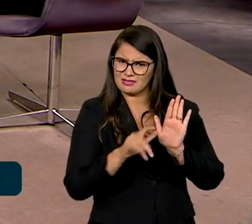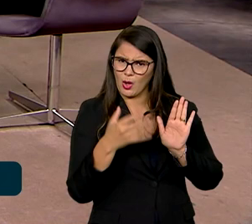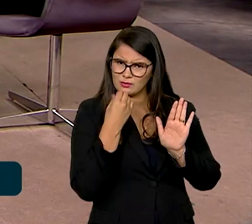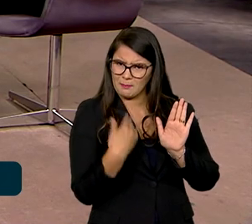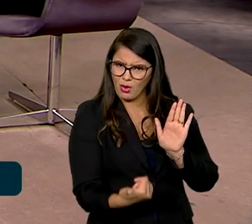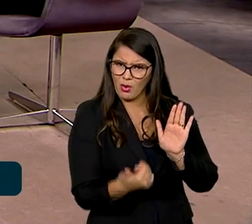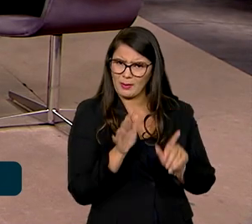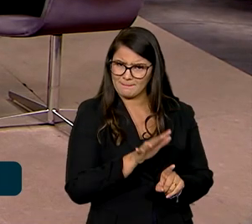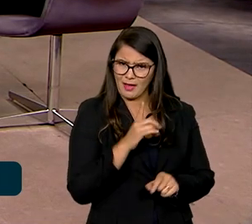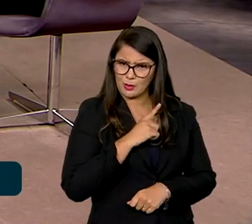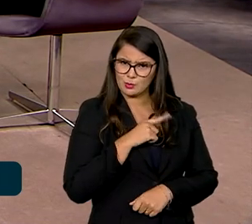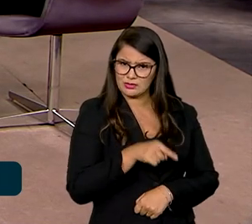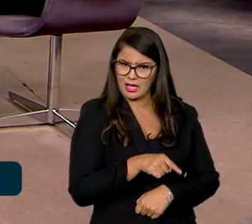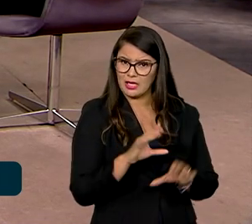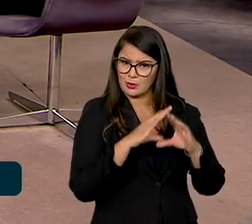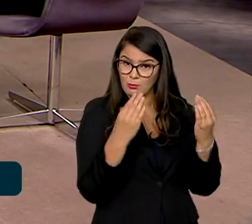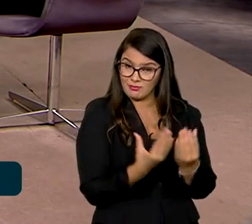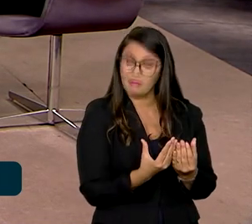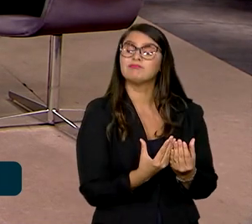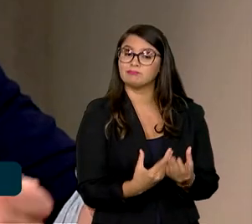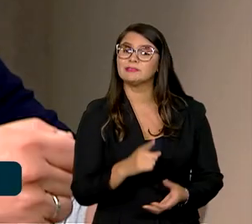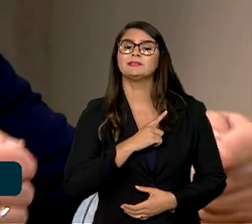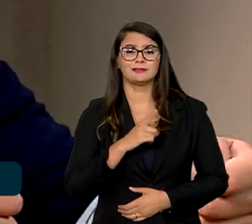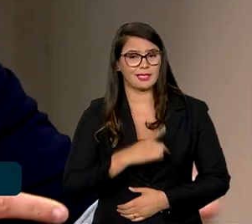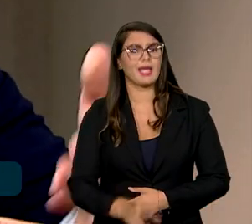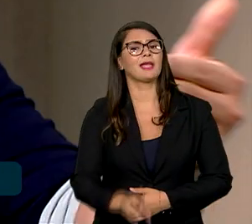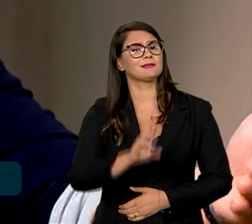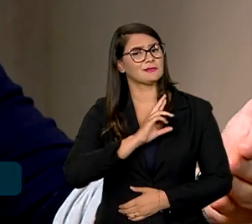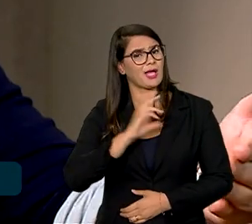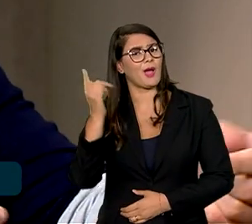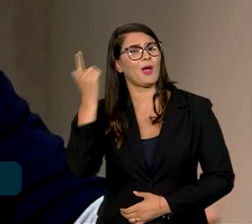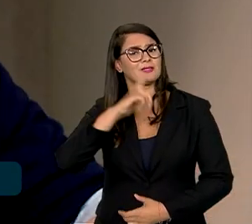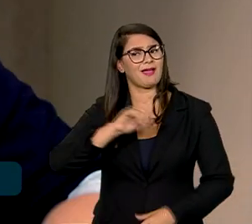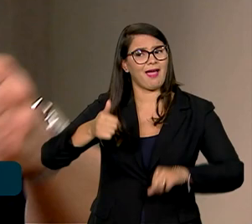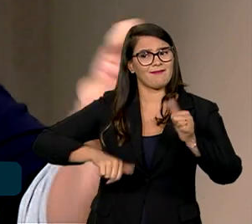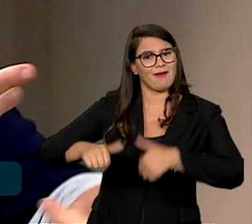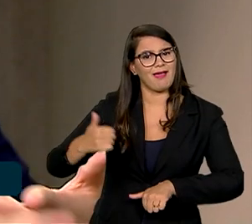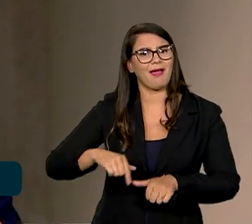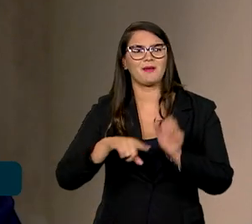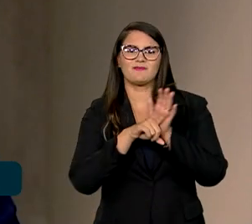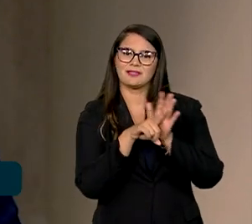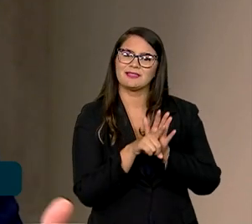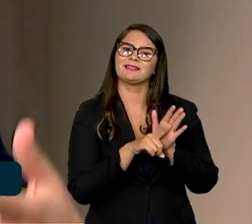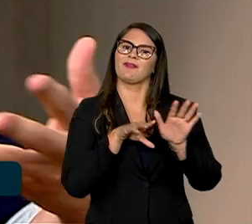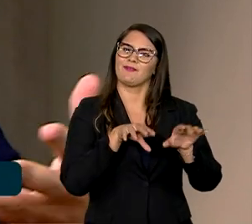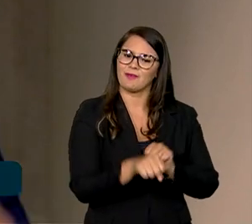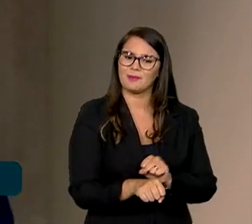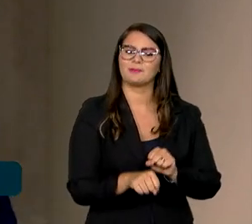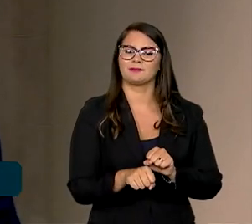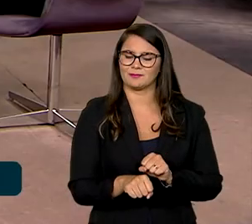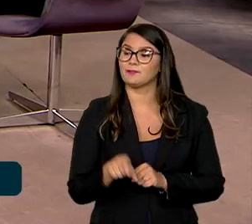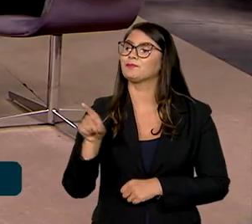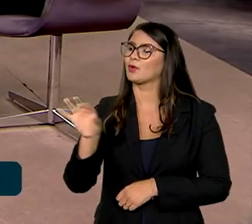está tendo impacto naquela comunidade. A gente tem resultado, consegue medir isso, fazer pesquisa, qualificar essa política pública. Ótimo,